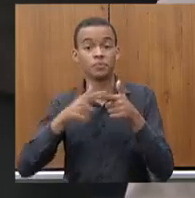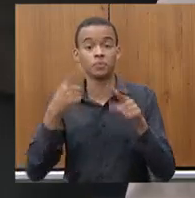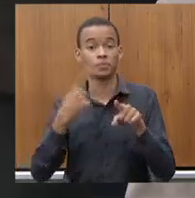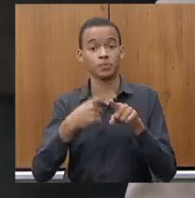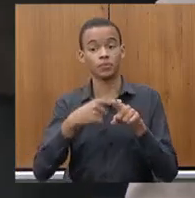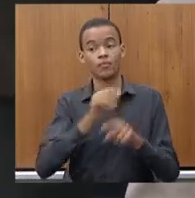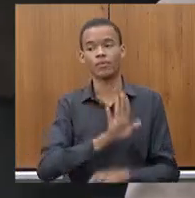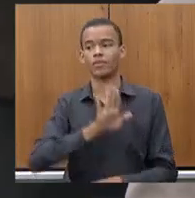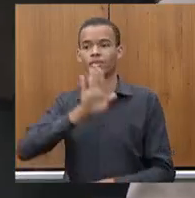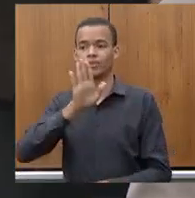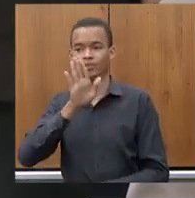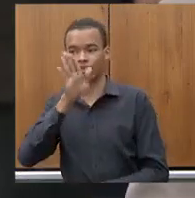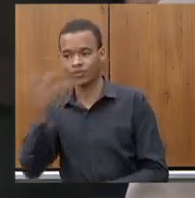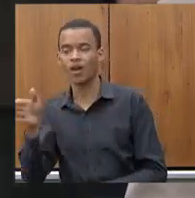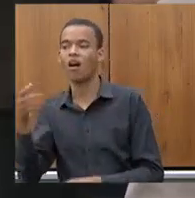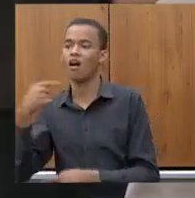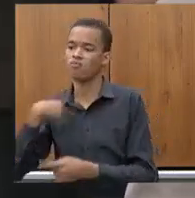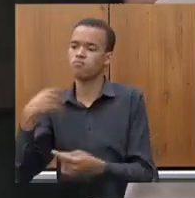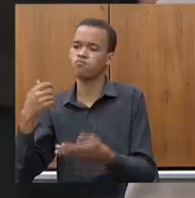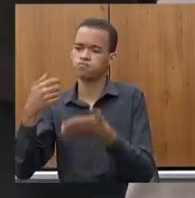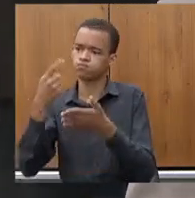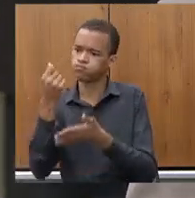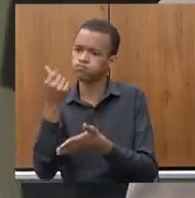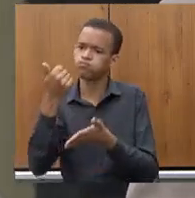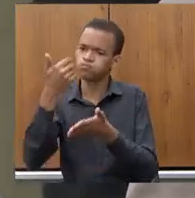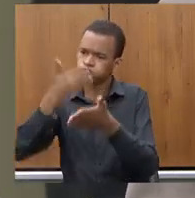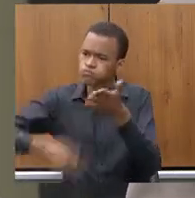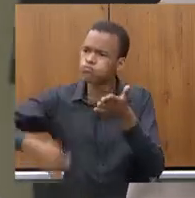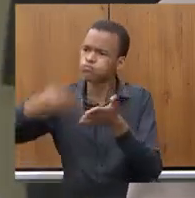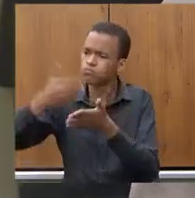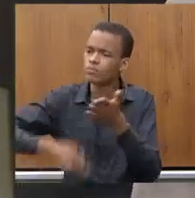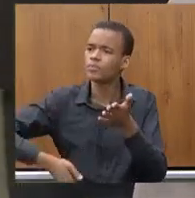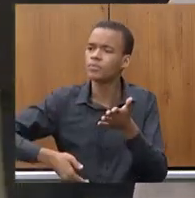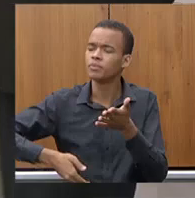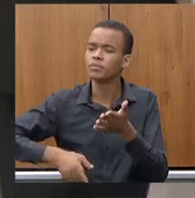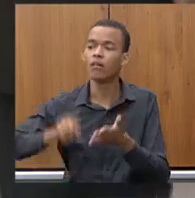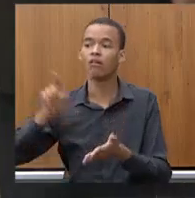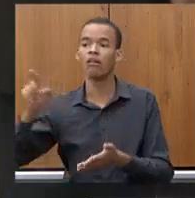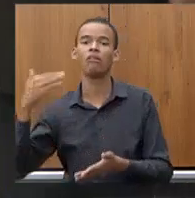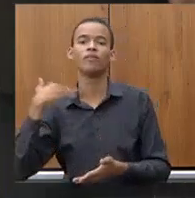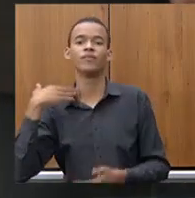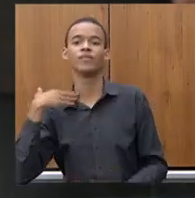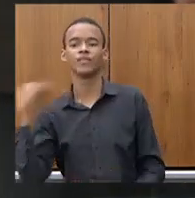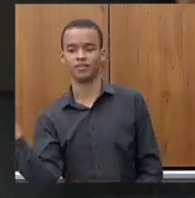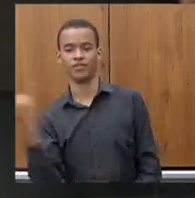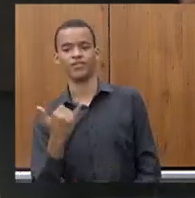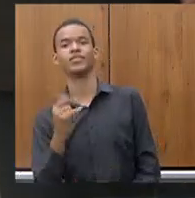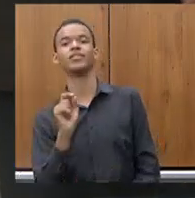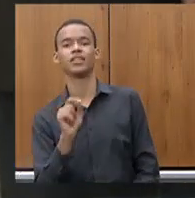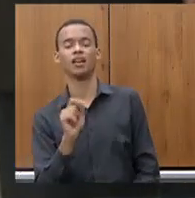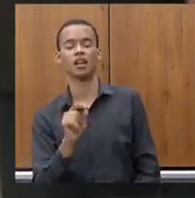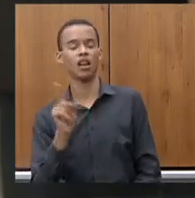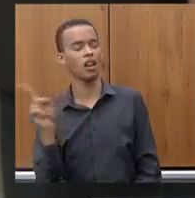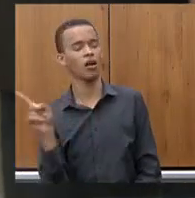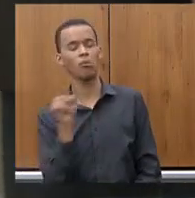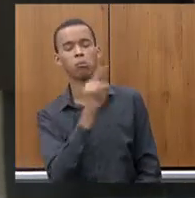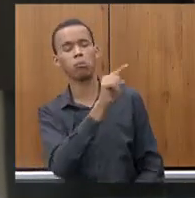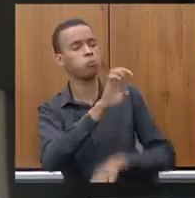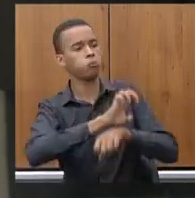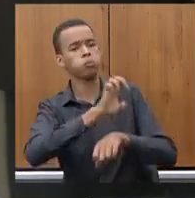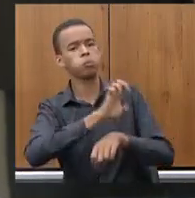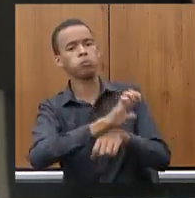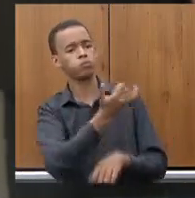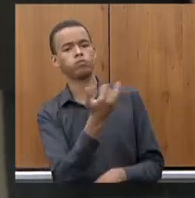banco e dizia, não, paguei, está aqui, descontado, e escutar do banco que o Estado não repassou o dinheiro.